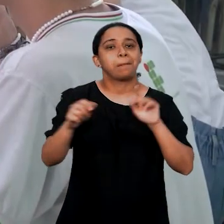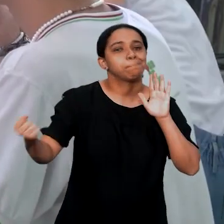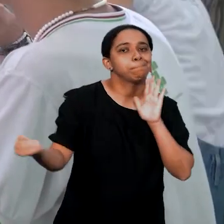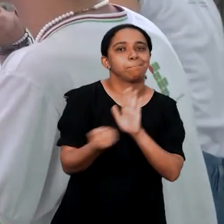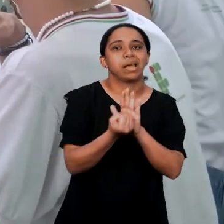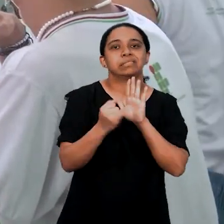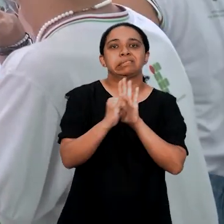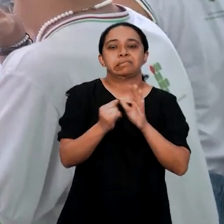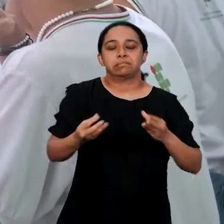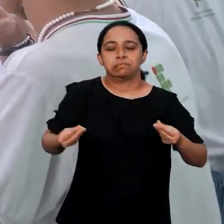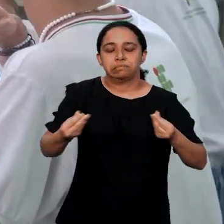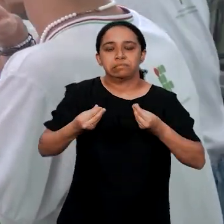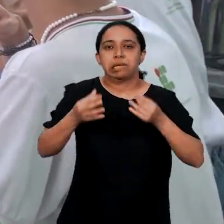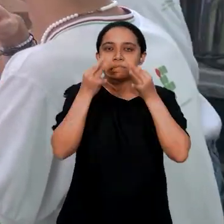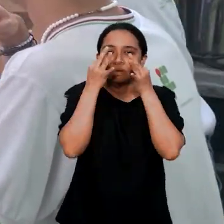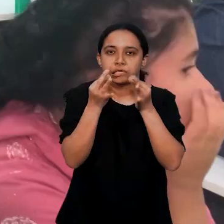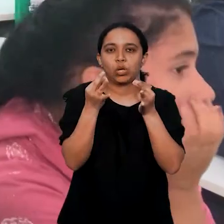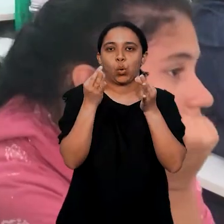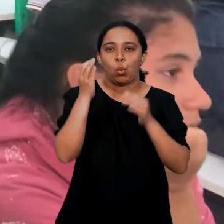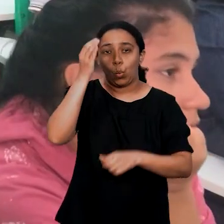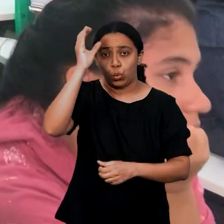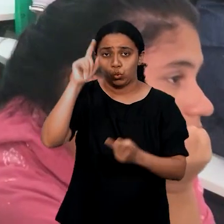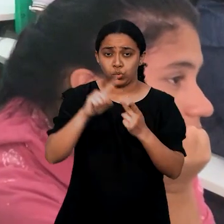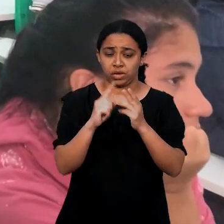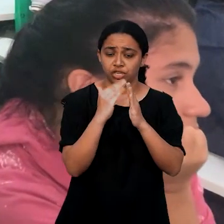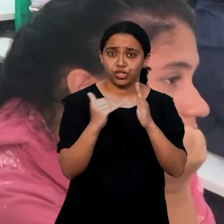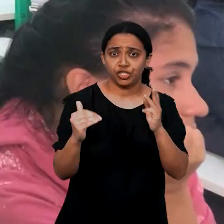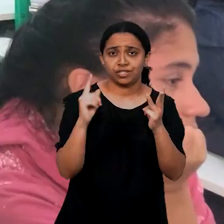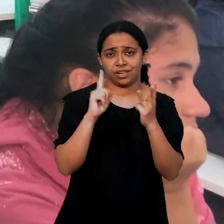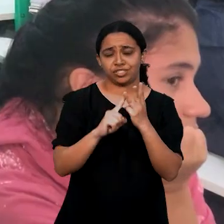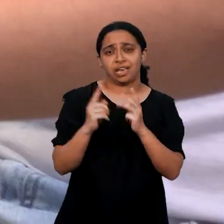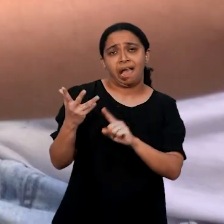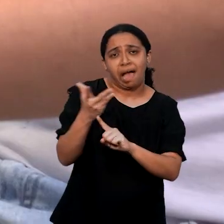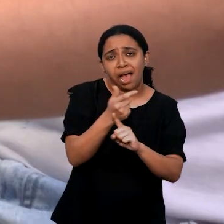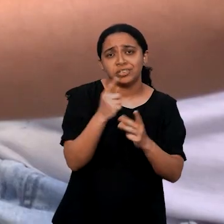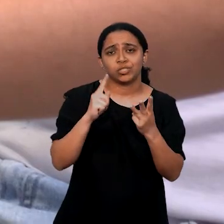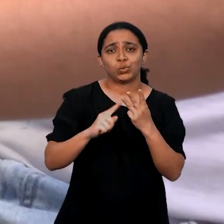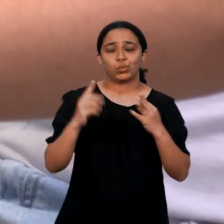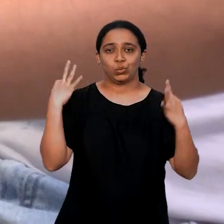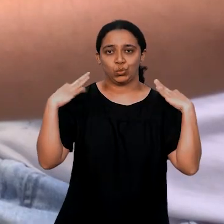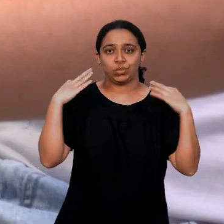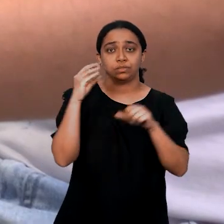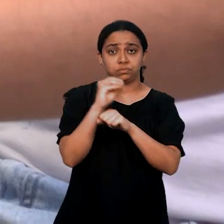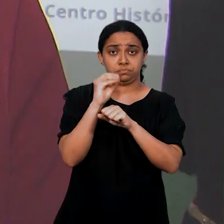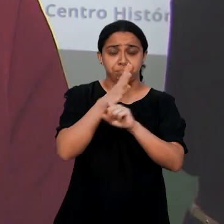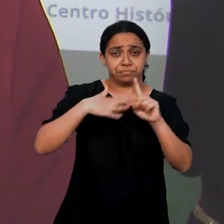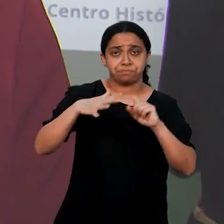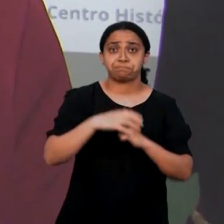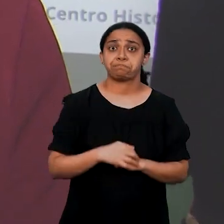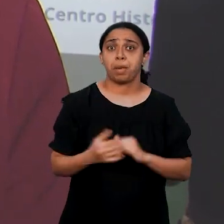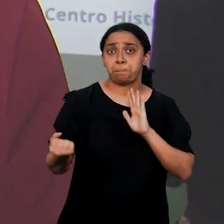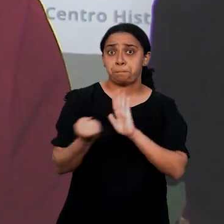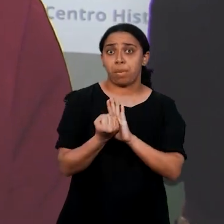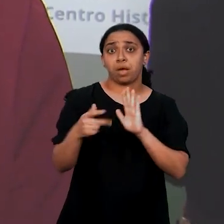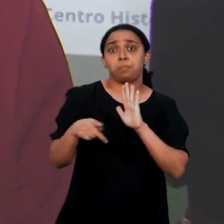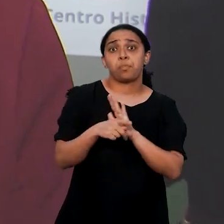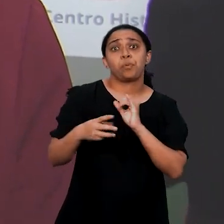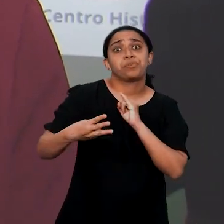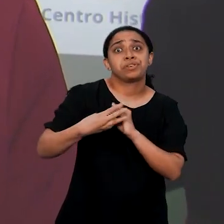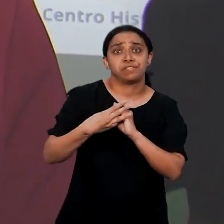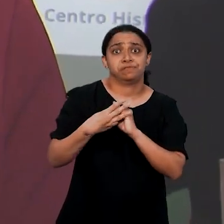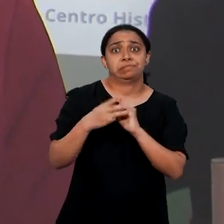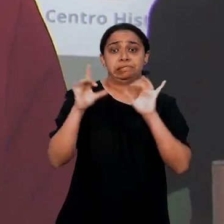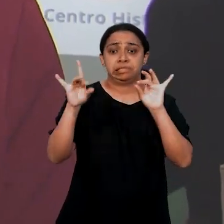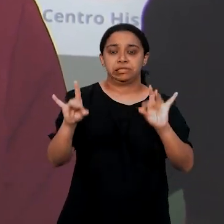estruturou uma identidade sensível à cultura, à arte, meio ambiente e turismo. Esse diferencial lhe traz para